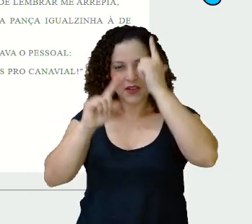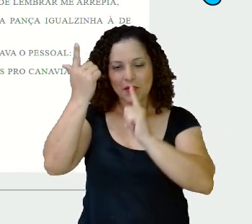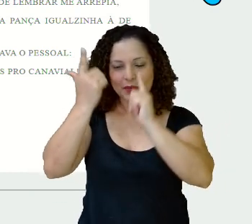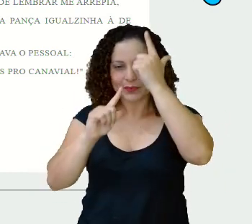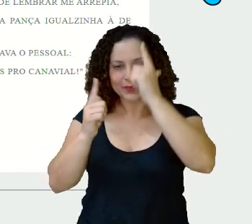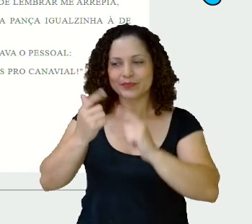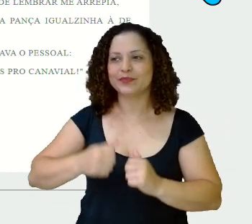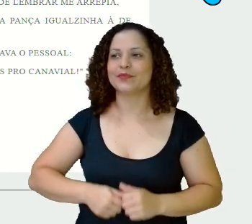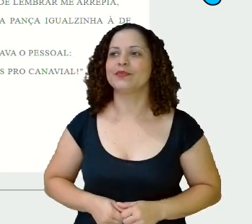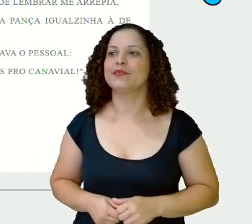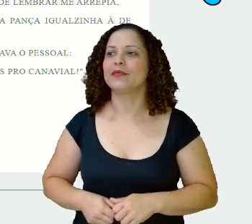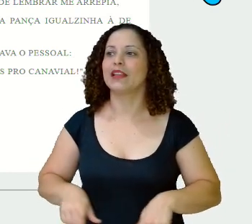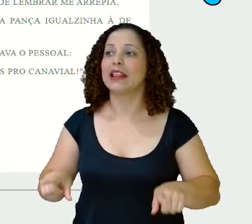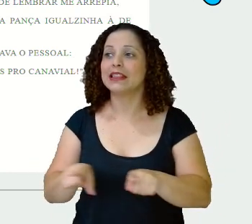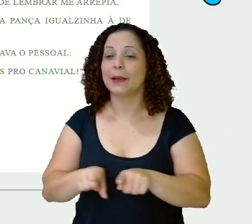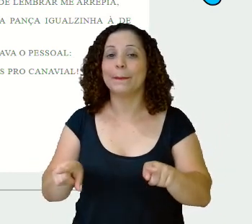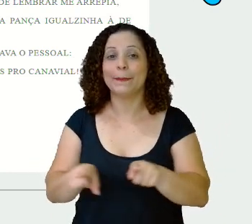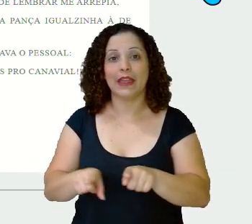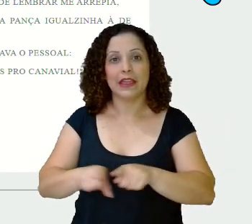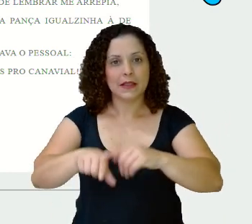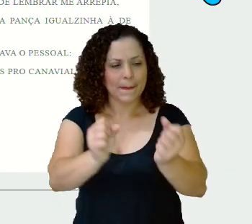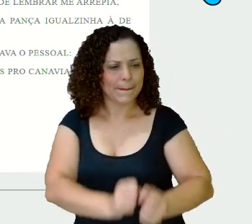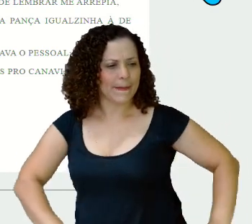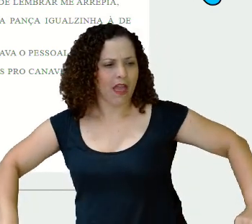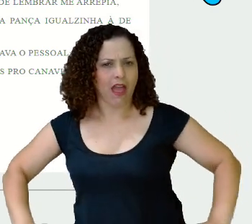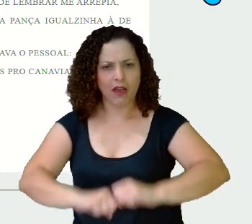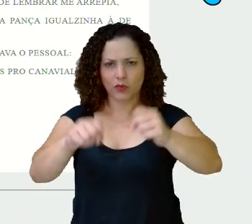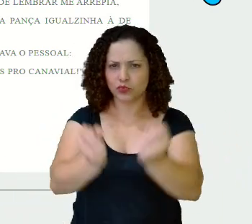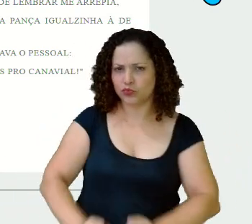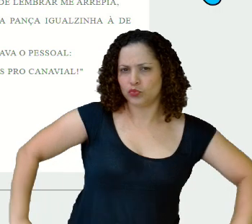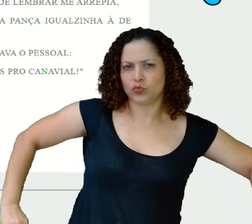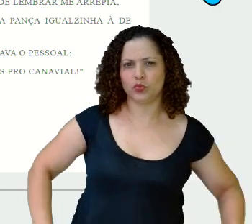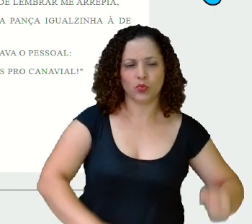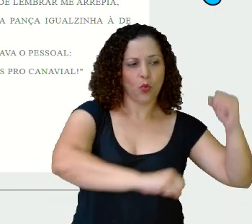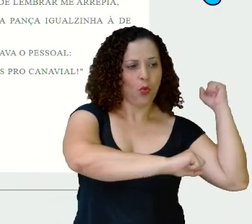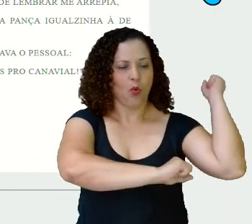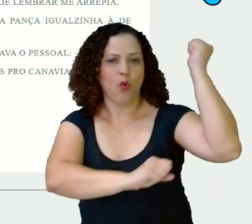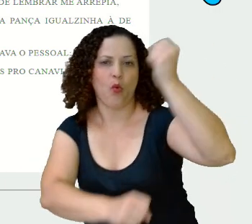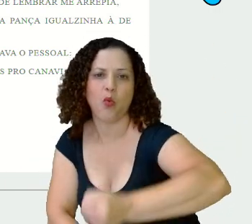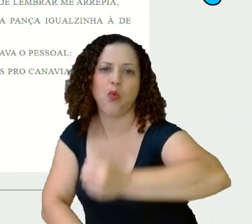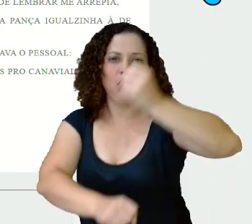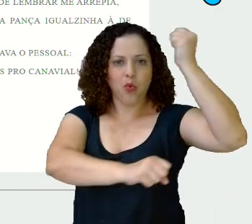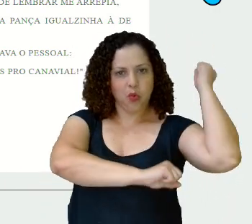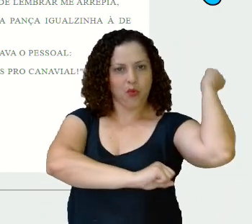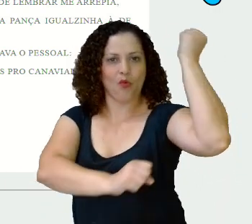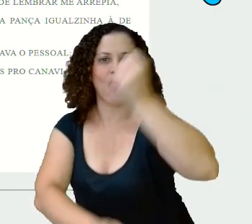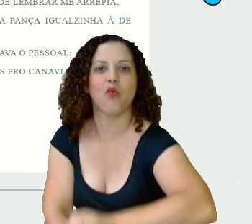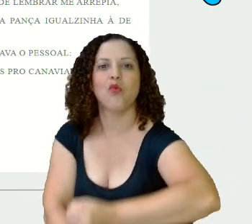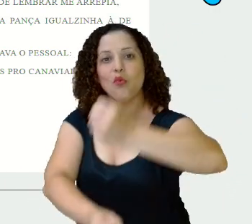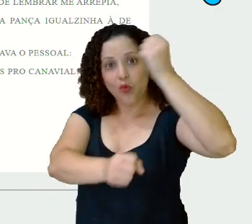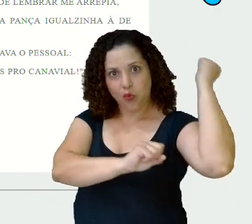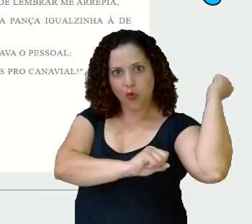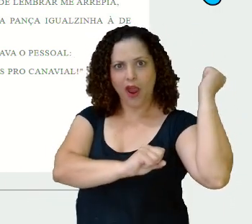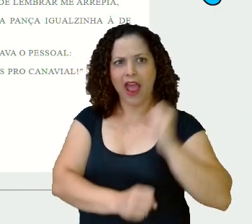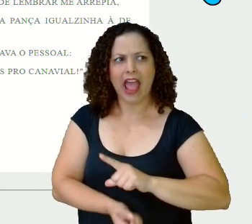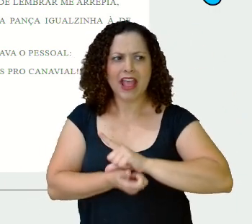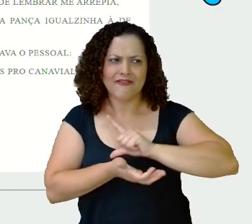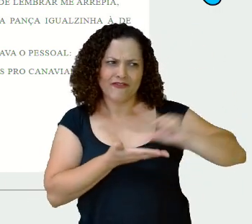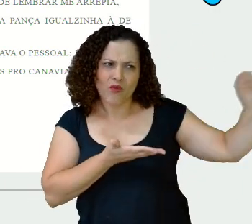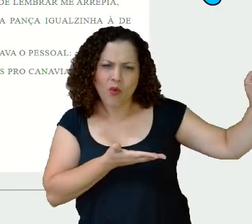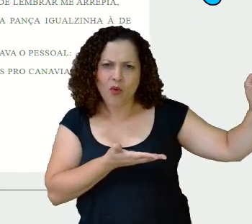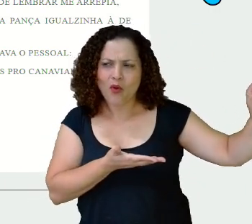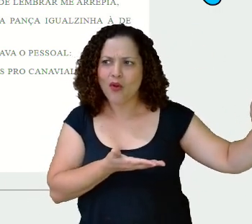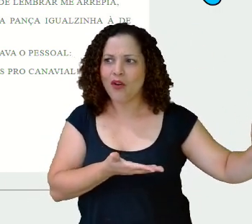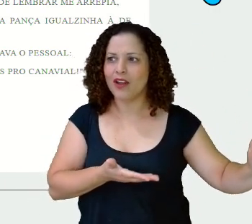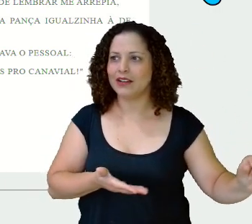Os caboclos de lança queriam logo partir Isso é coisa... Ah não, não vou, não